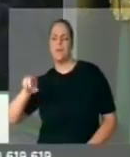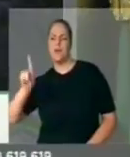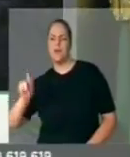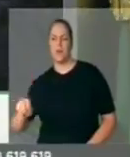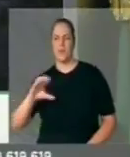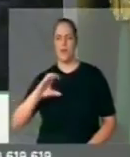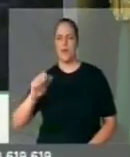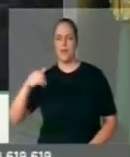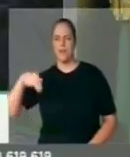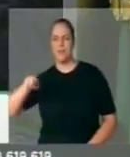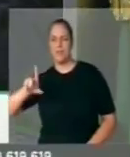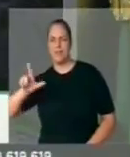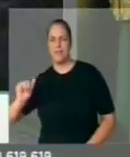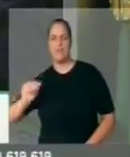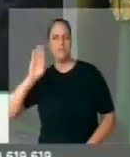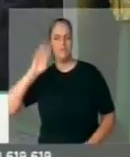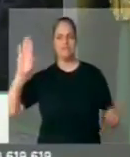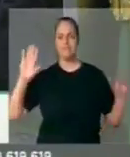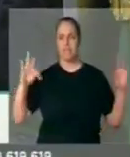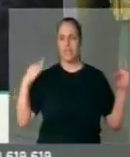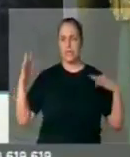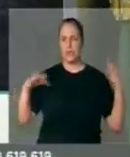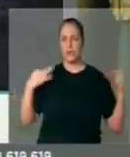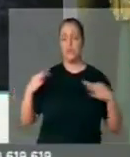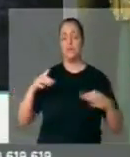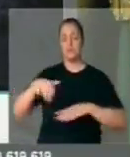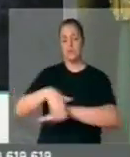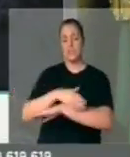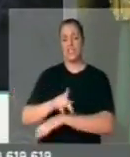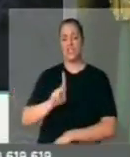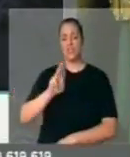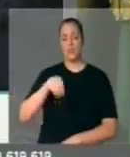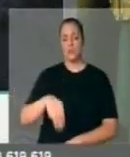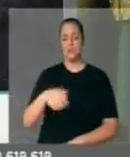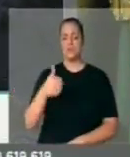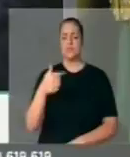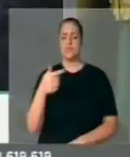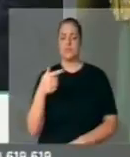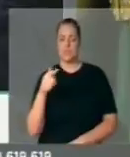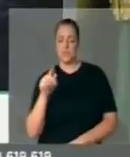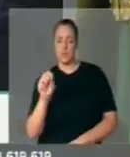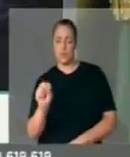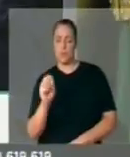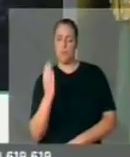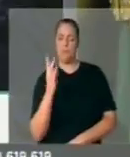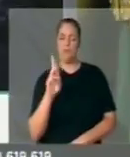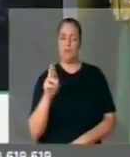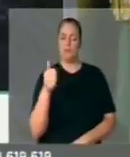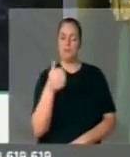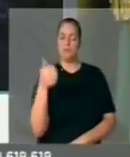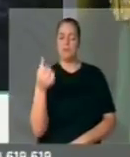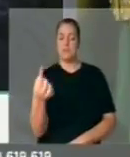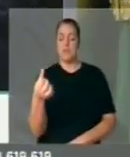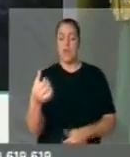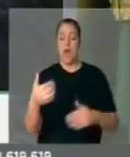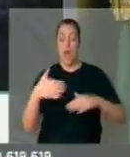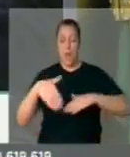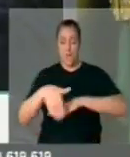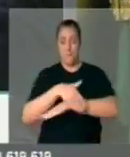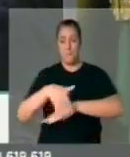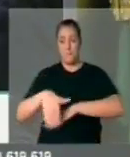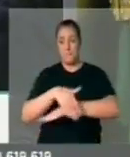do Sul, nós tivemos no quilômetro 178 da BS116, a pista se rompeu